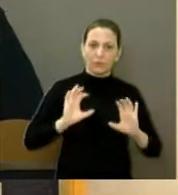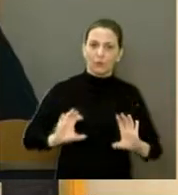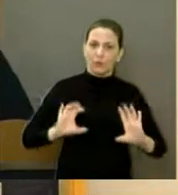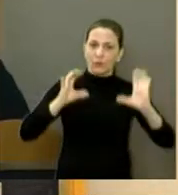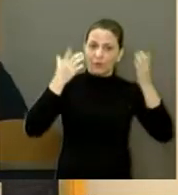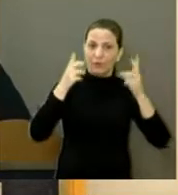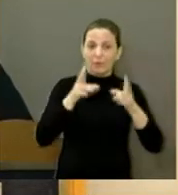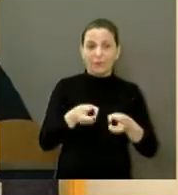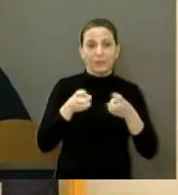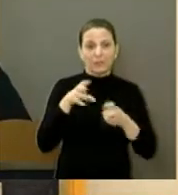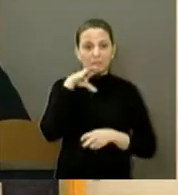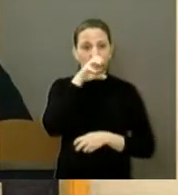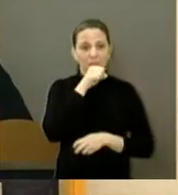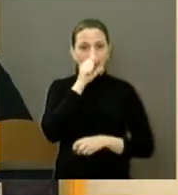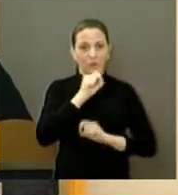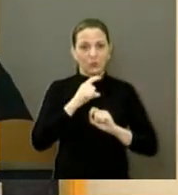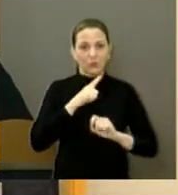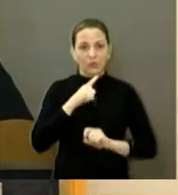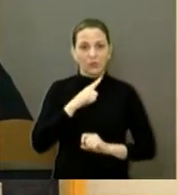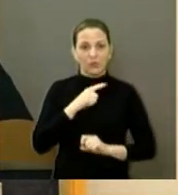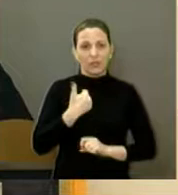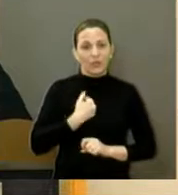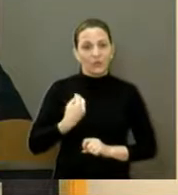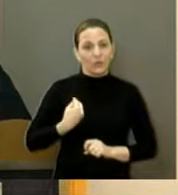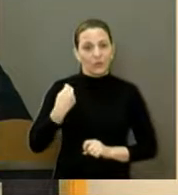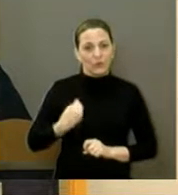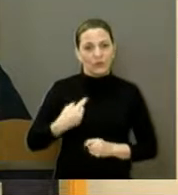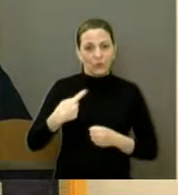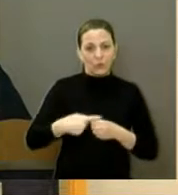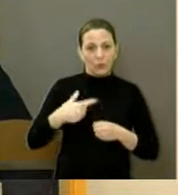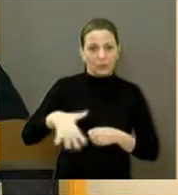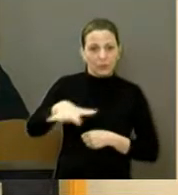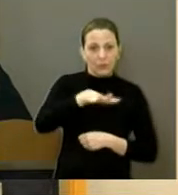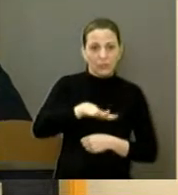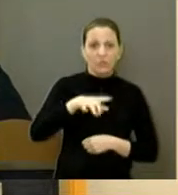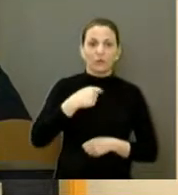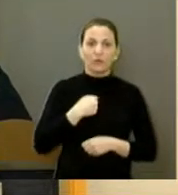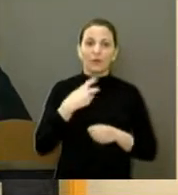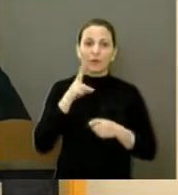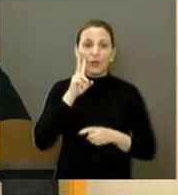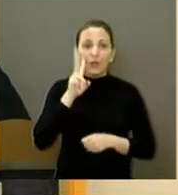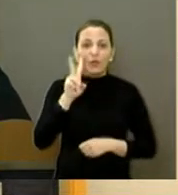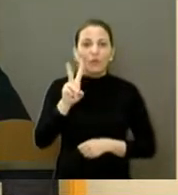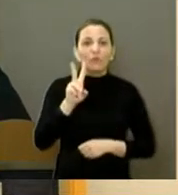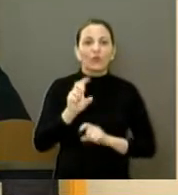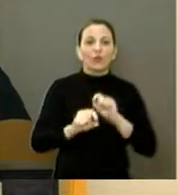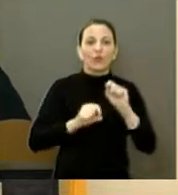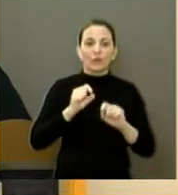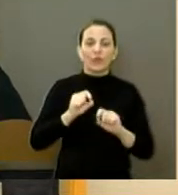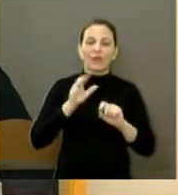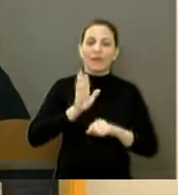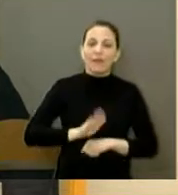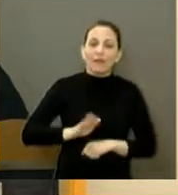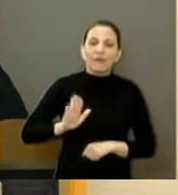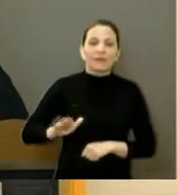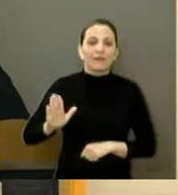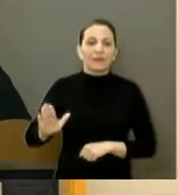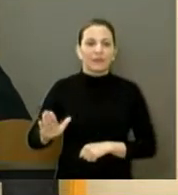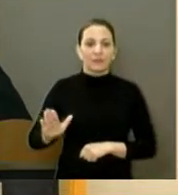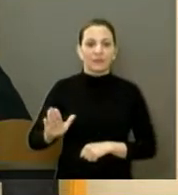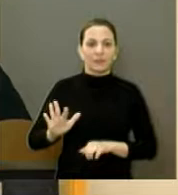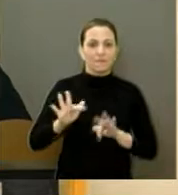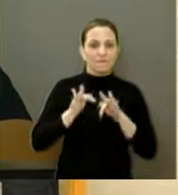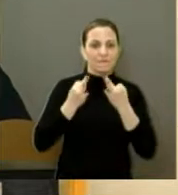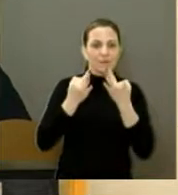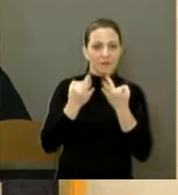notei no sábado, sou morador do bairro, sou morador daquela região, o que eu vi foi muita criança, muita